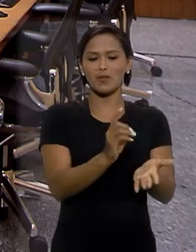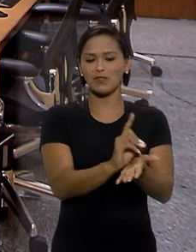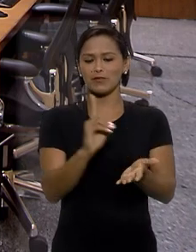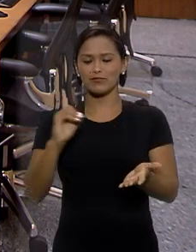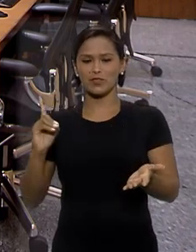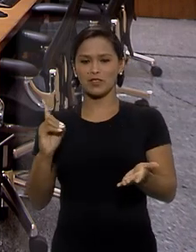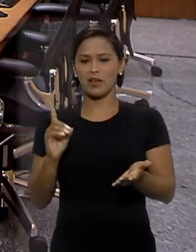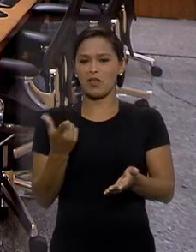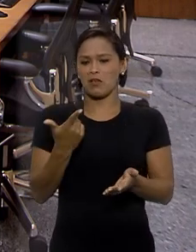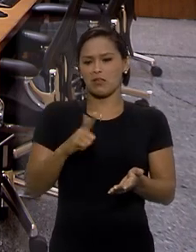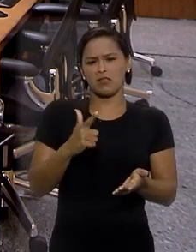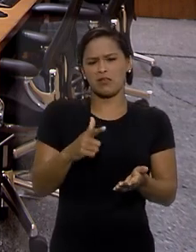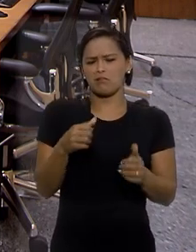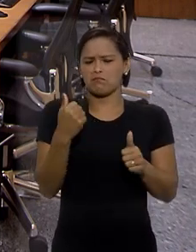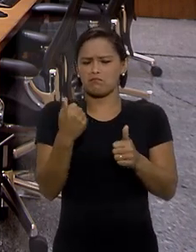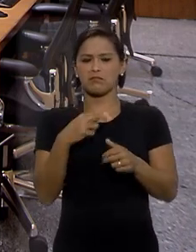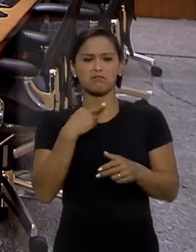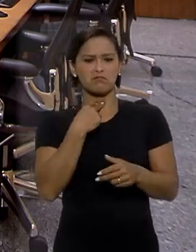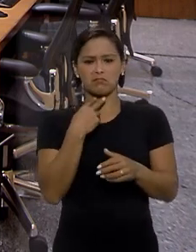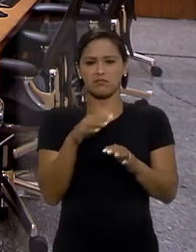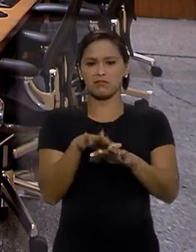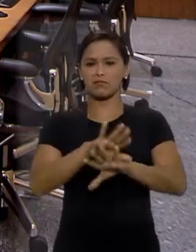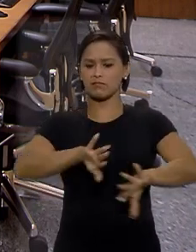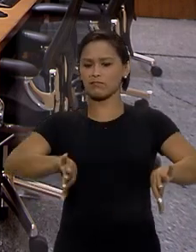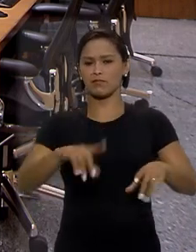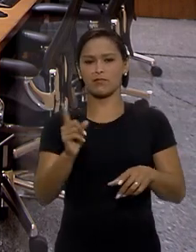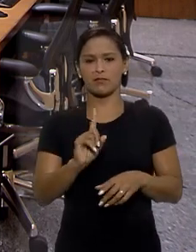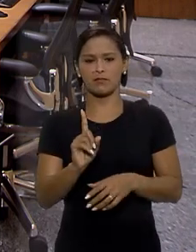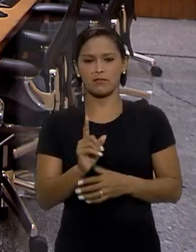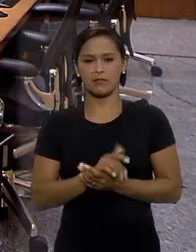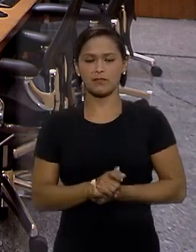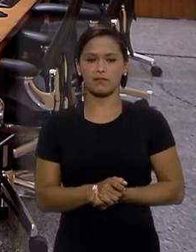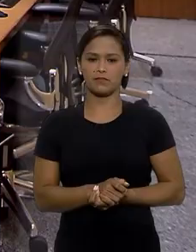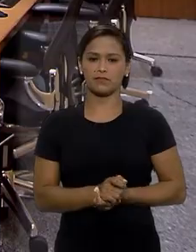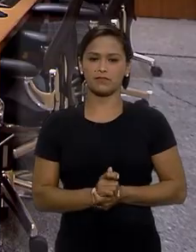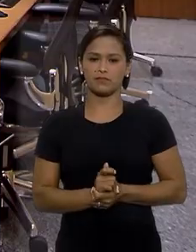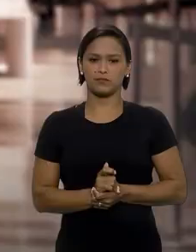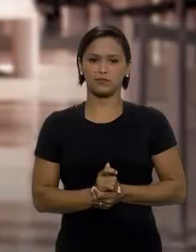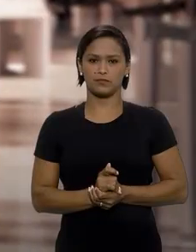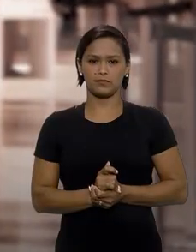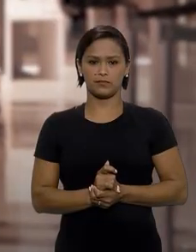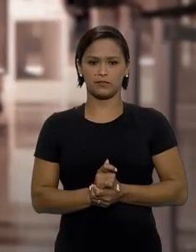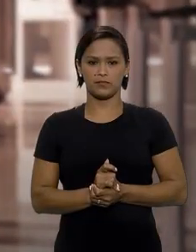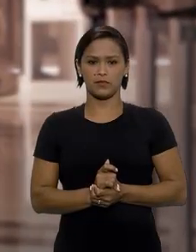compra do imóvel foi individual, não havia obrigação de que ele entrasse na partilha de bens.